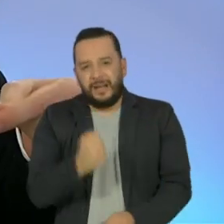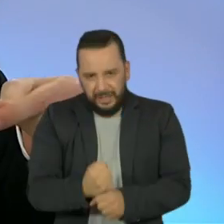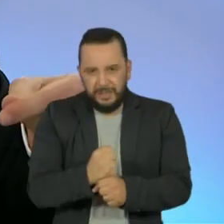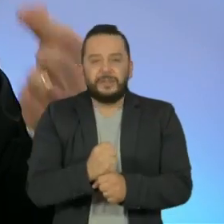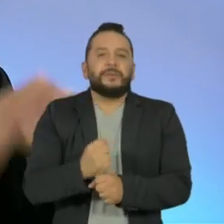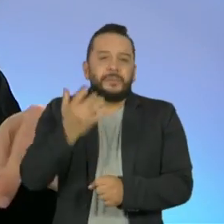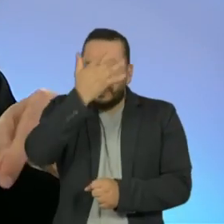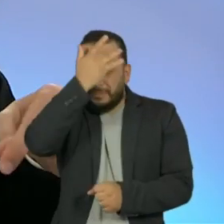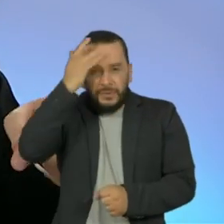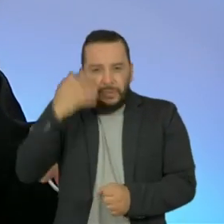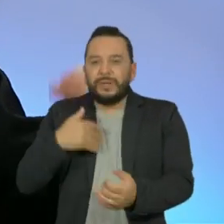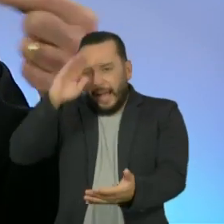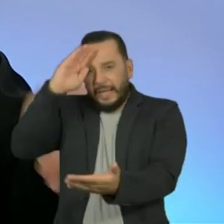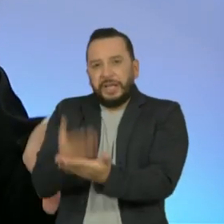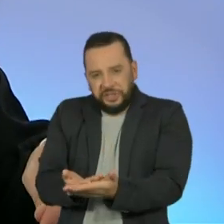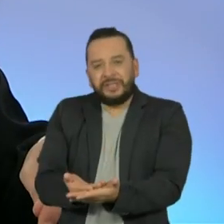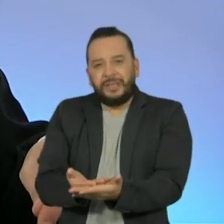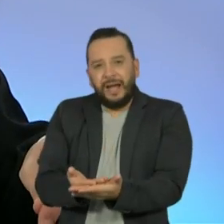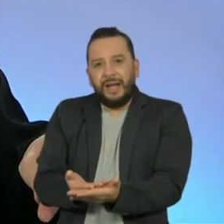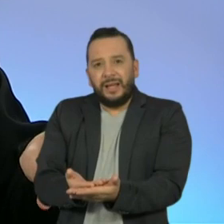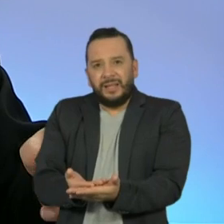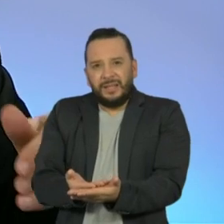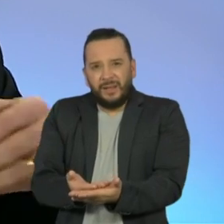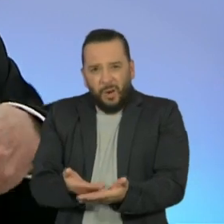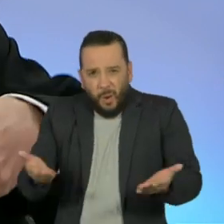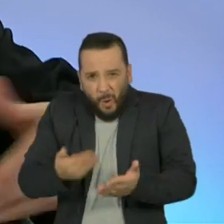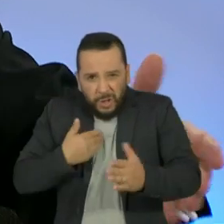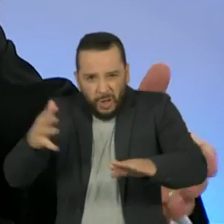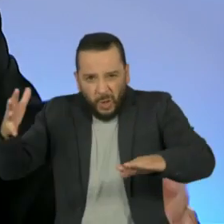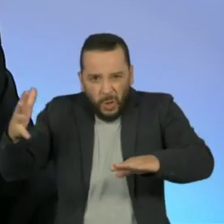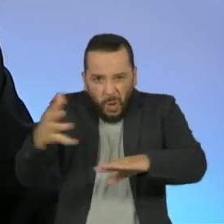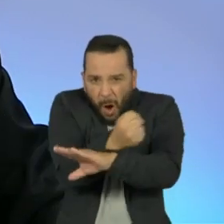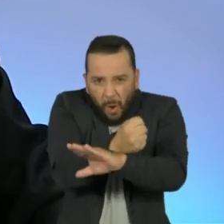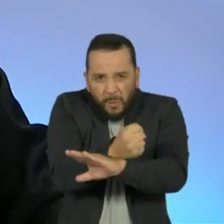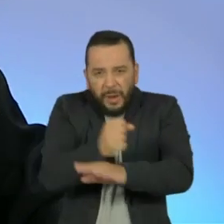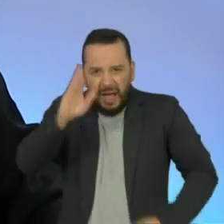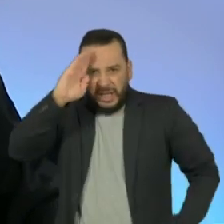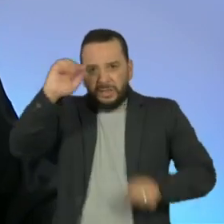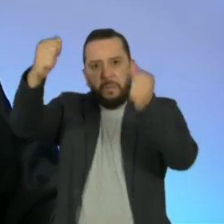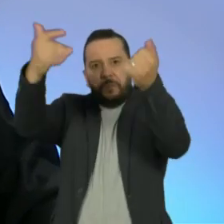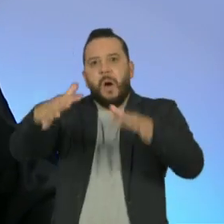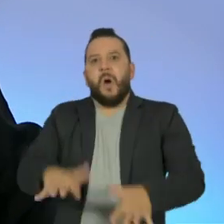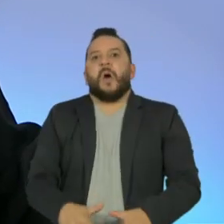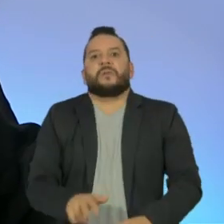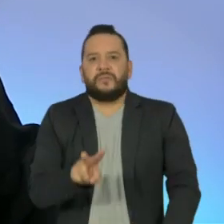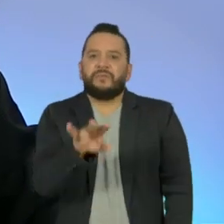prestígio que desfrutam hoje, a admiração que tem, quisessem se atirar novamente no varejo da política. Obrigado. Obrigado.